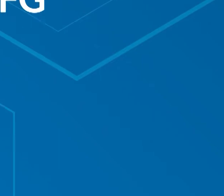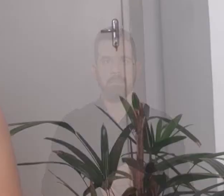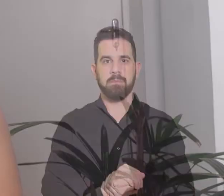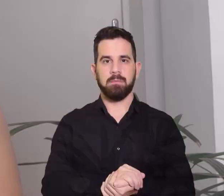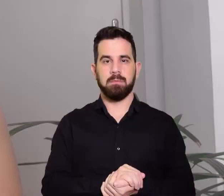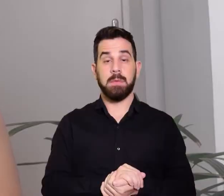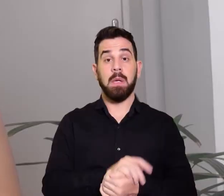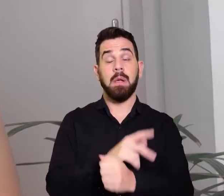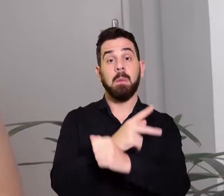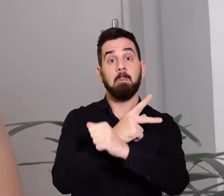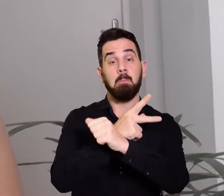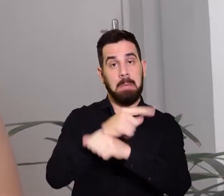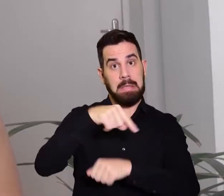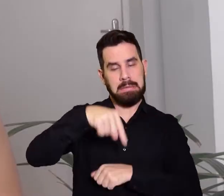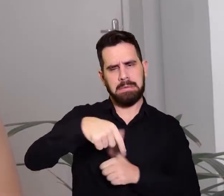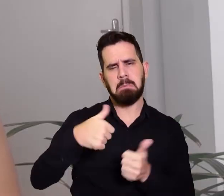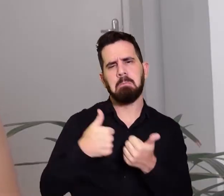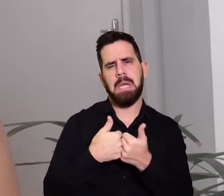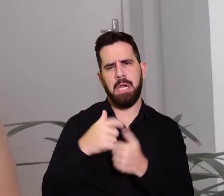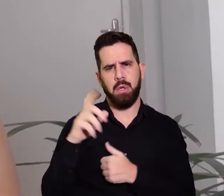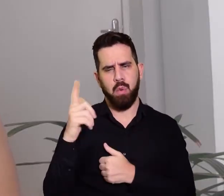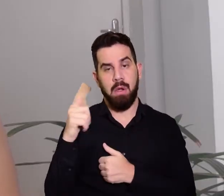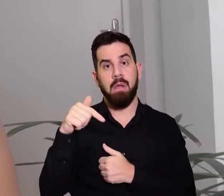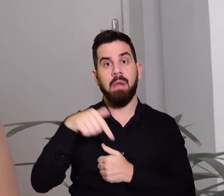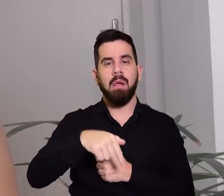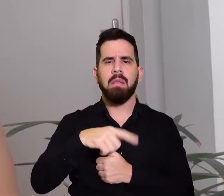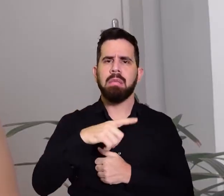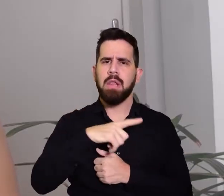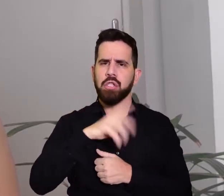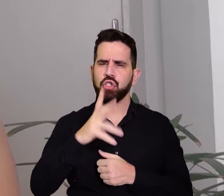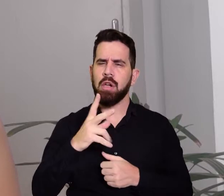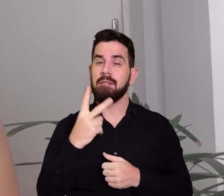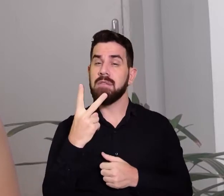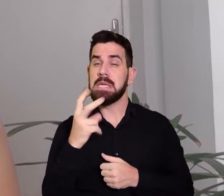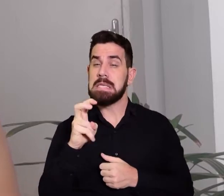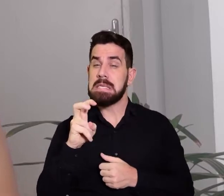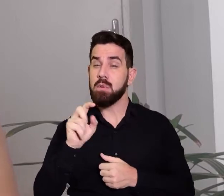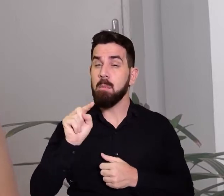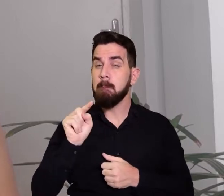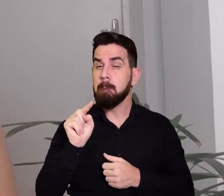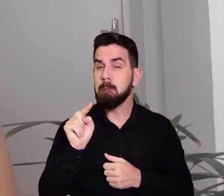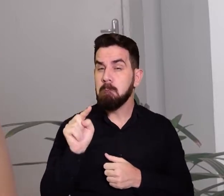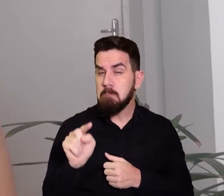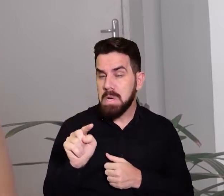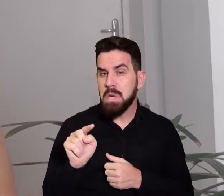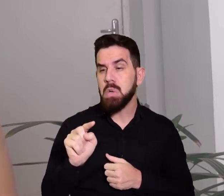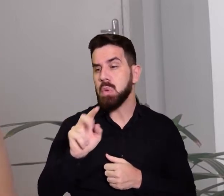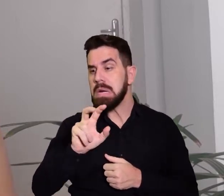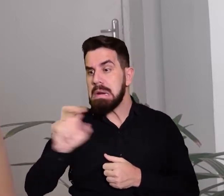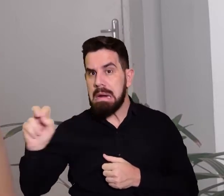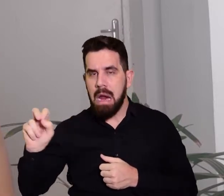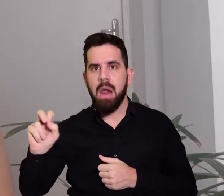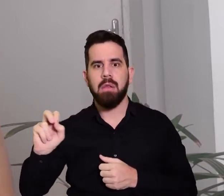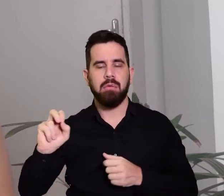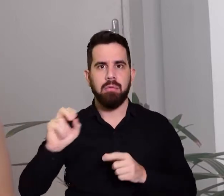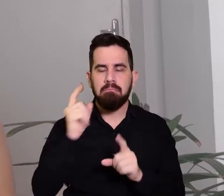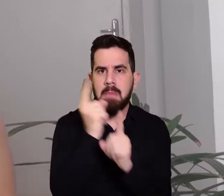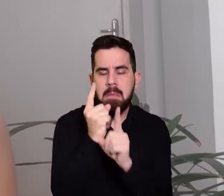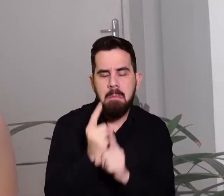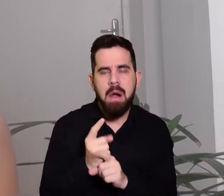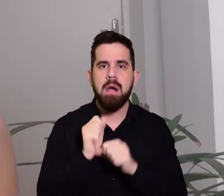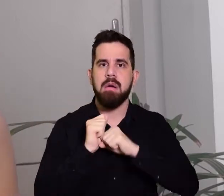A Aparecida de Goiânia já registrou mais de 25.500 casos confirmados de covid-19.